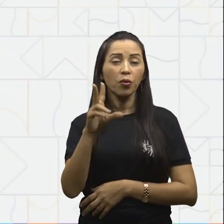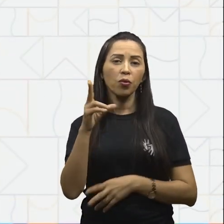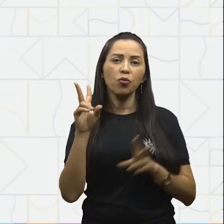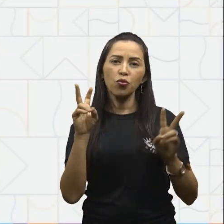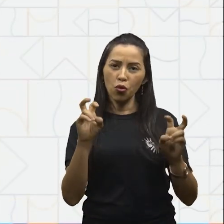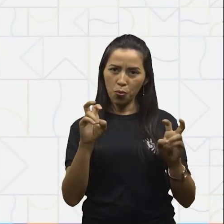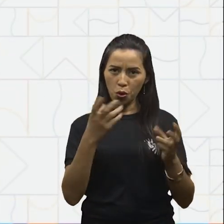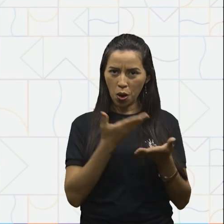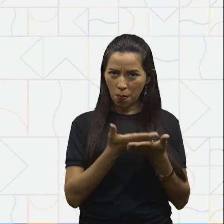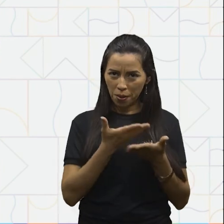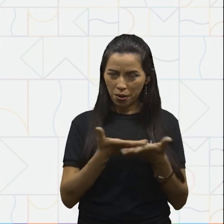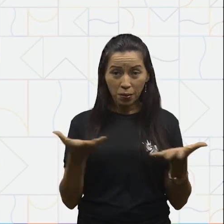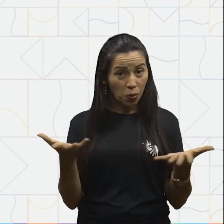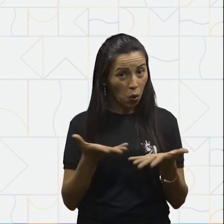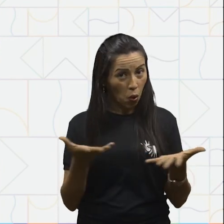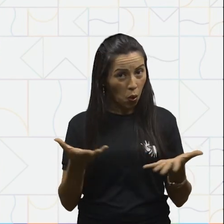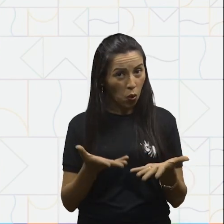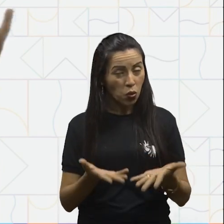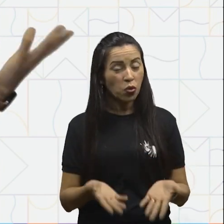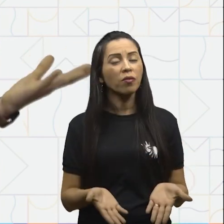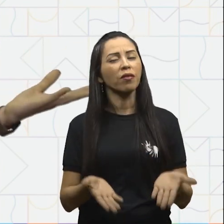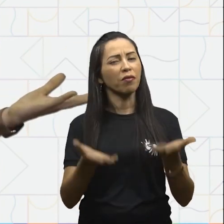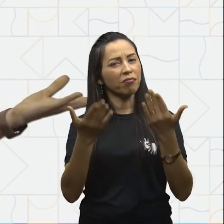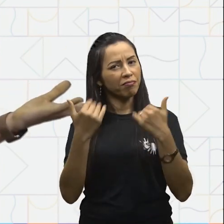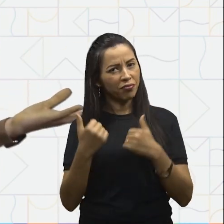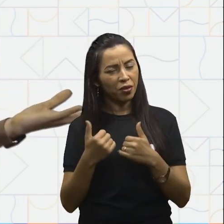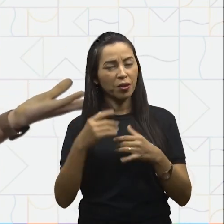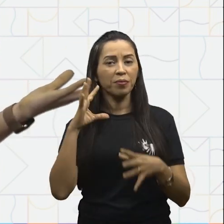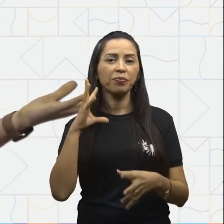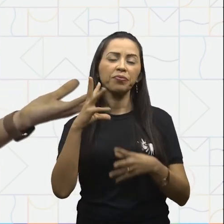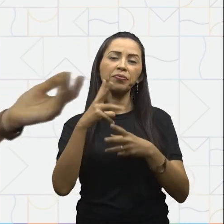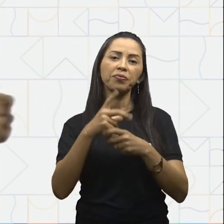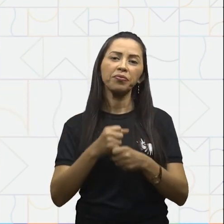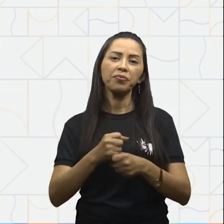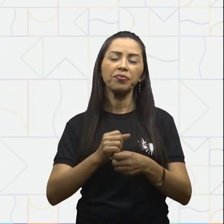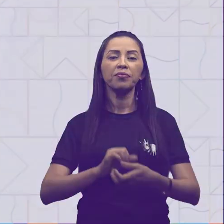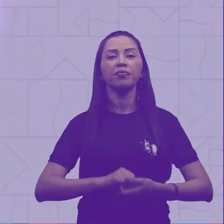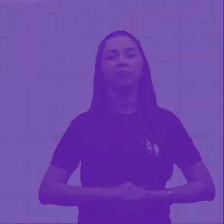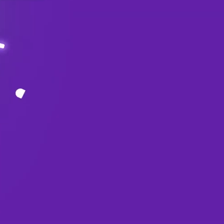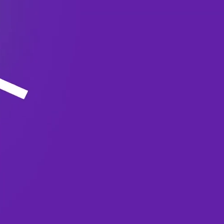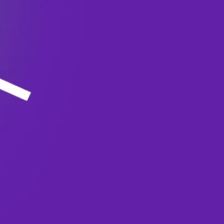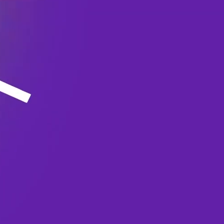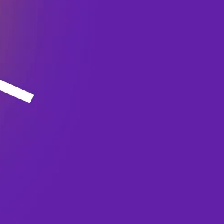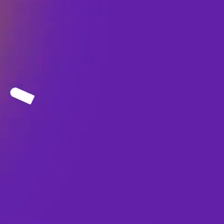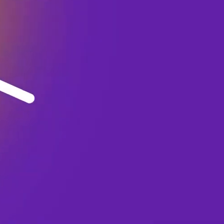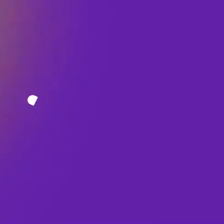vimos na aula de hoje. Então, chegou a hora da revisão!